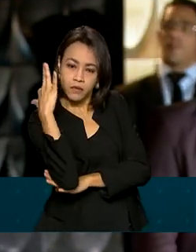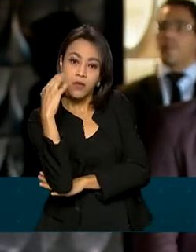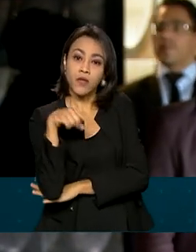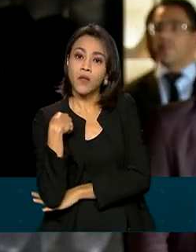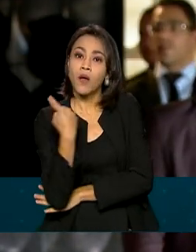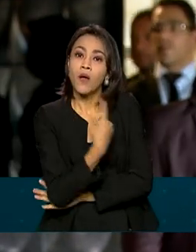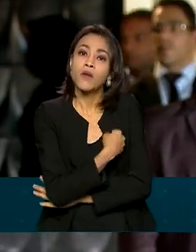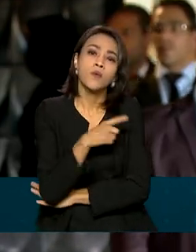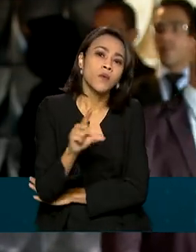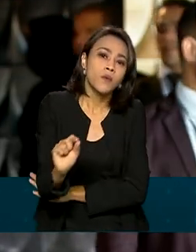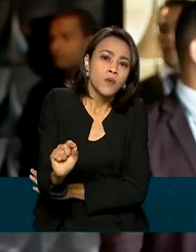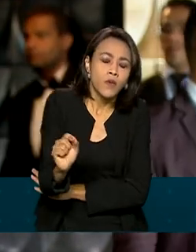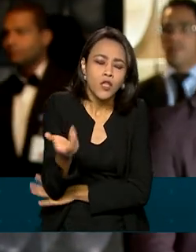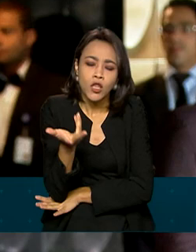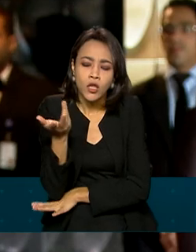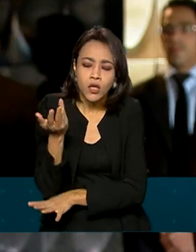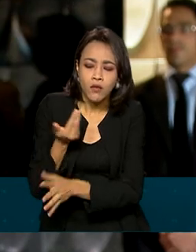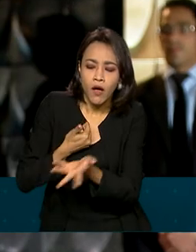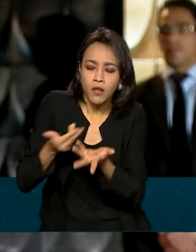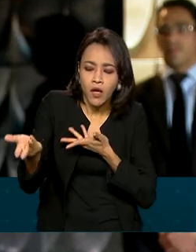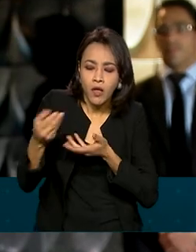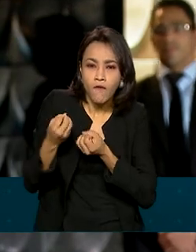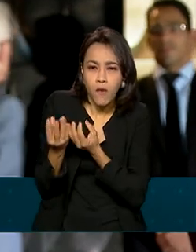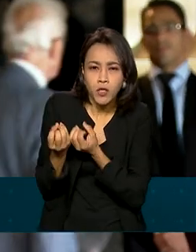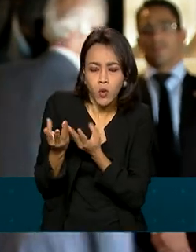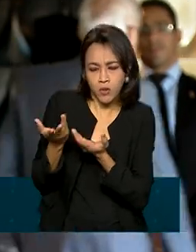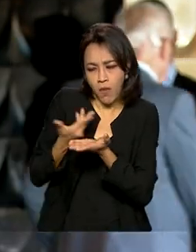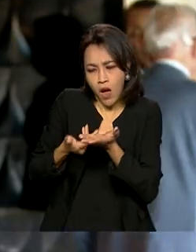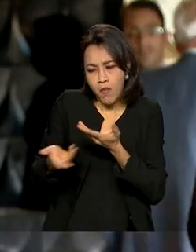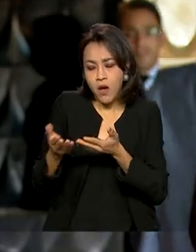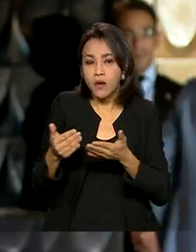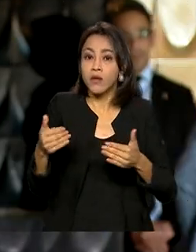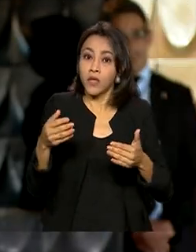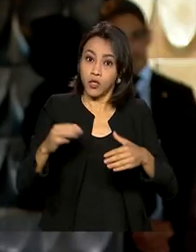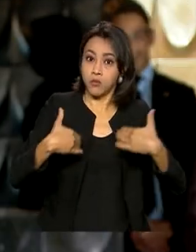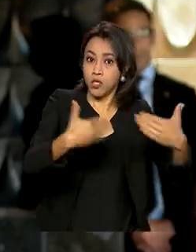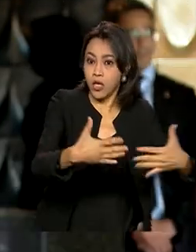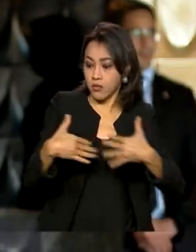agora com a troca de informações entre os ministérios e trazendo tecnologia. forma integrada, agora